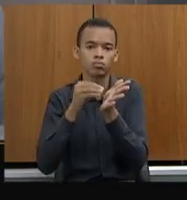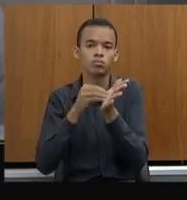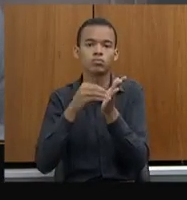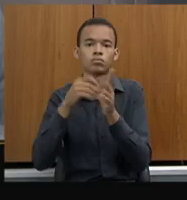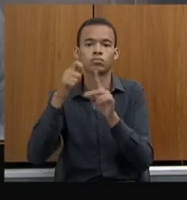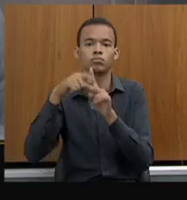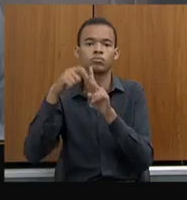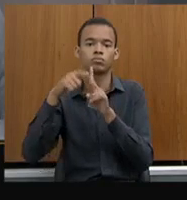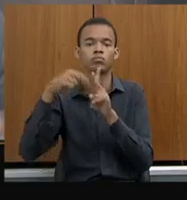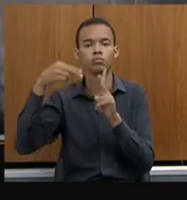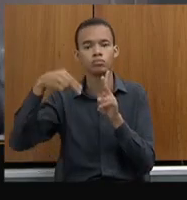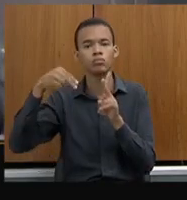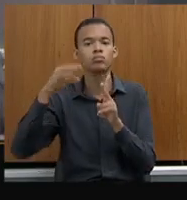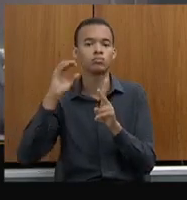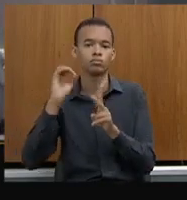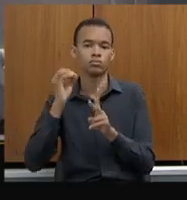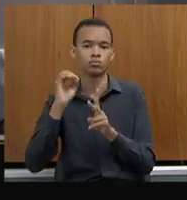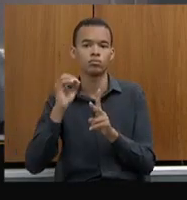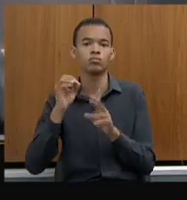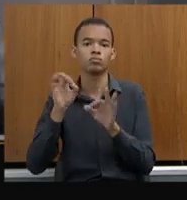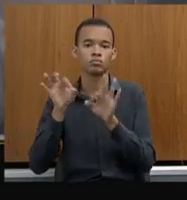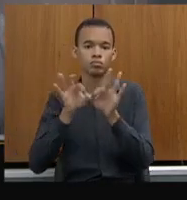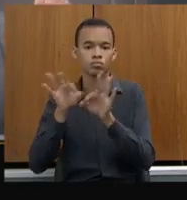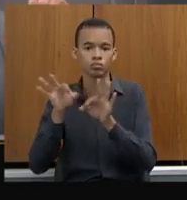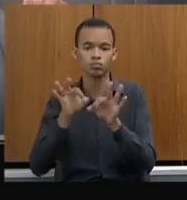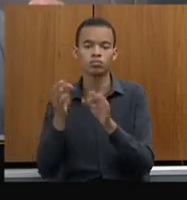aí. E aí, deputado Sargento Rodrigues,